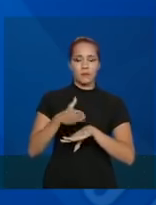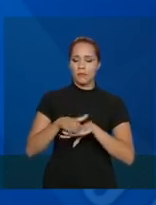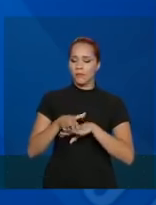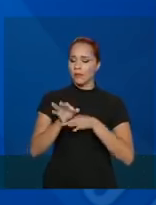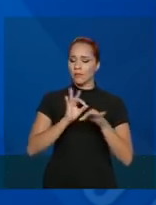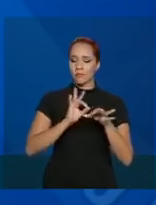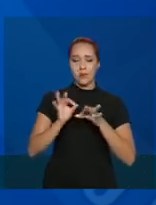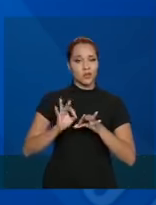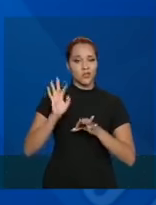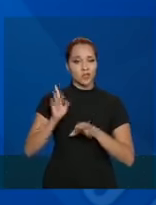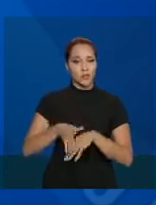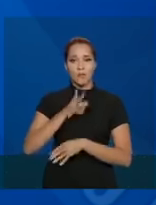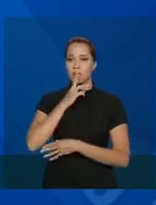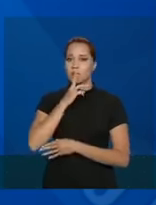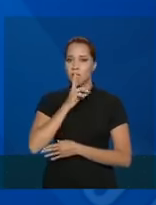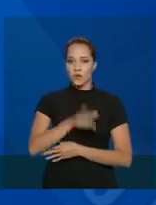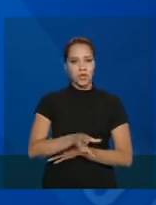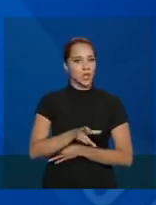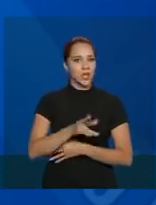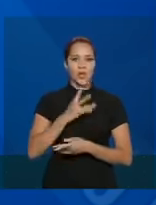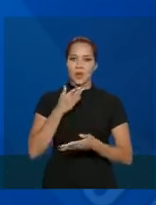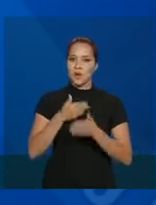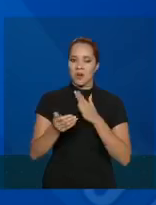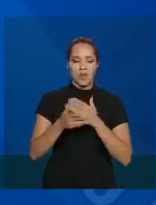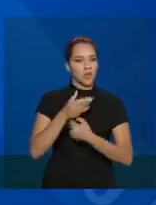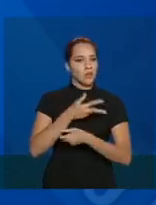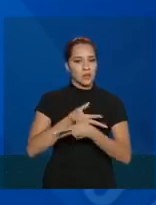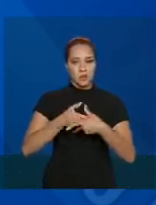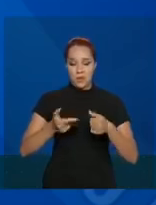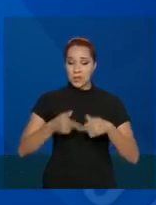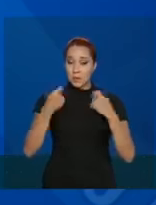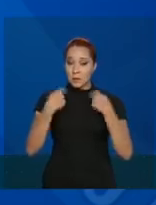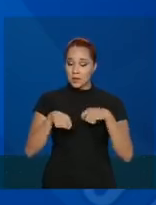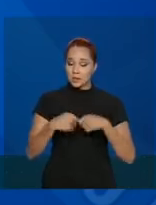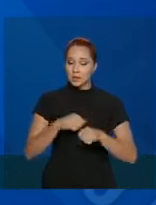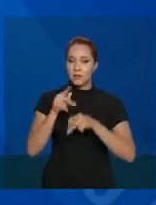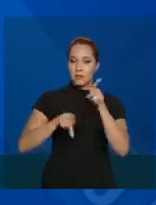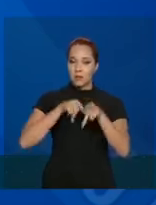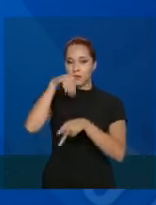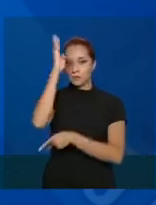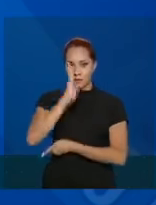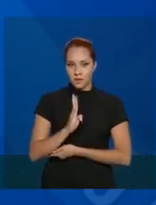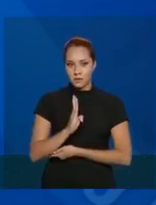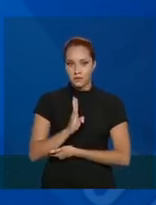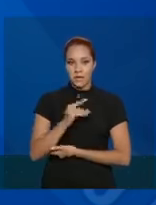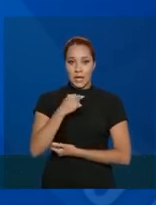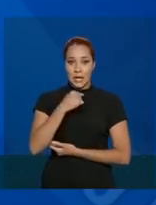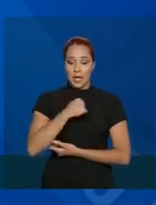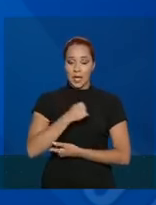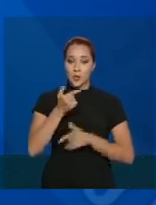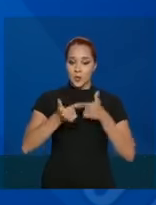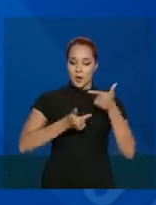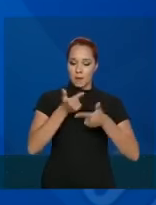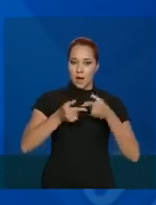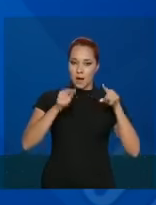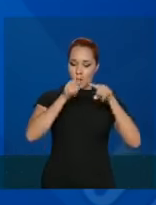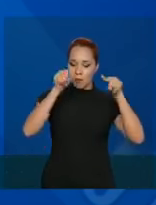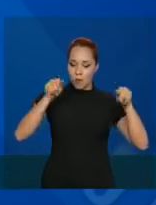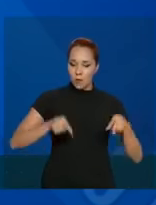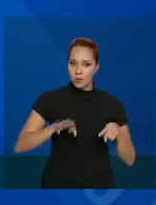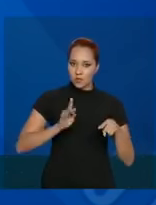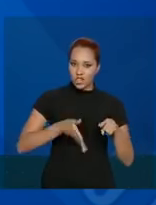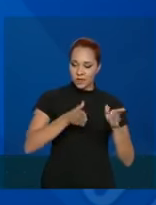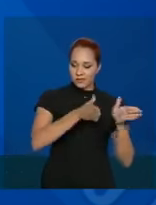para responder às demandas e às necessidades da população brasileira. Eu sou um servidor público de carreira, como o ministro